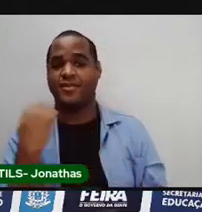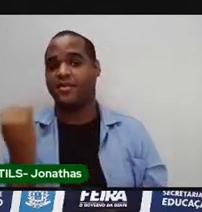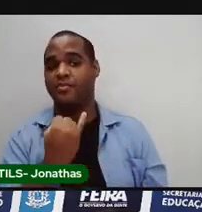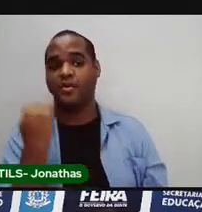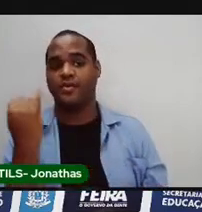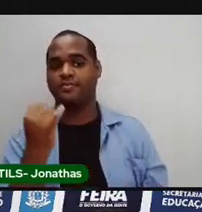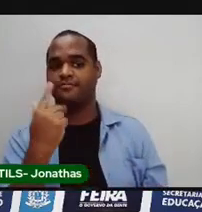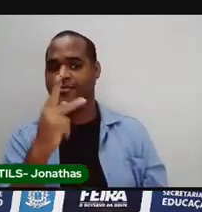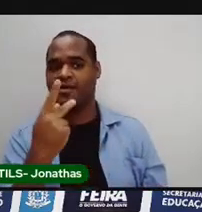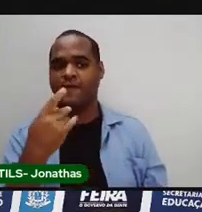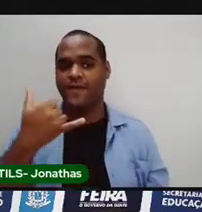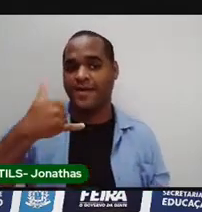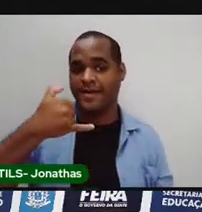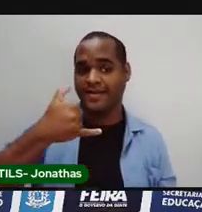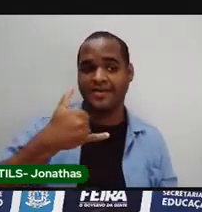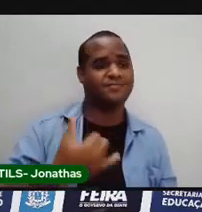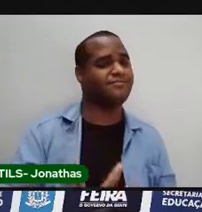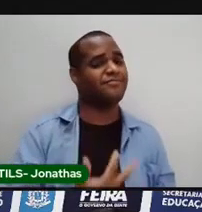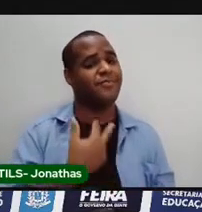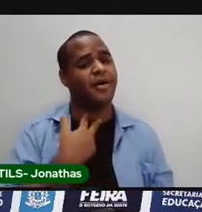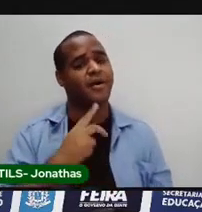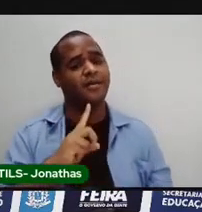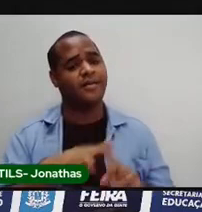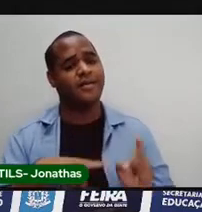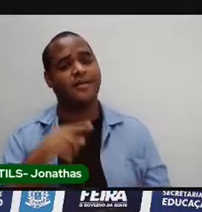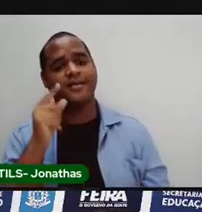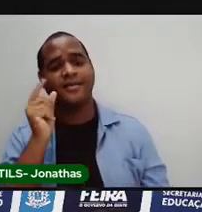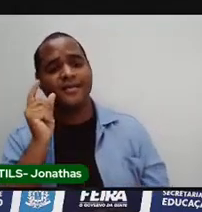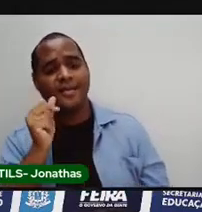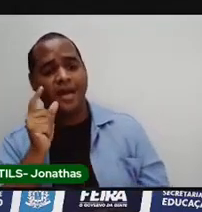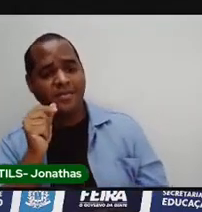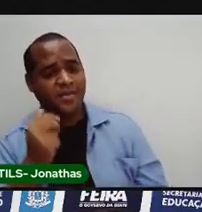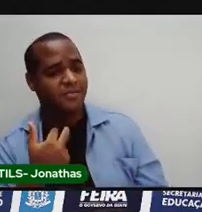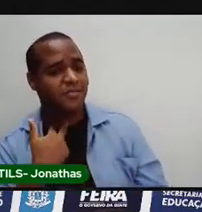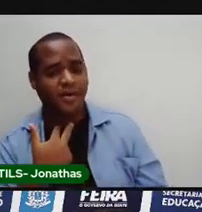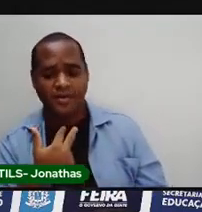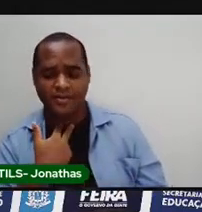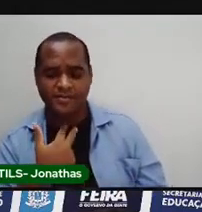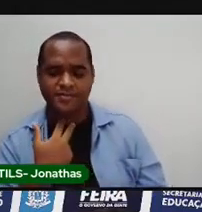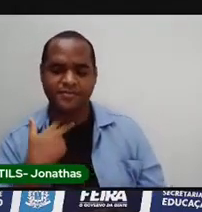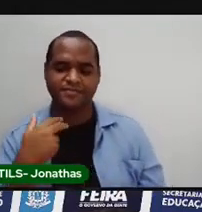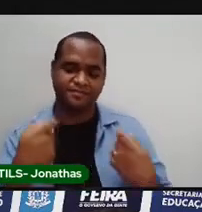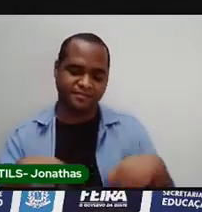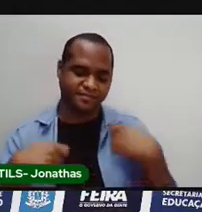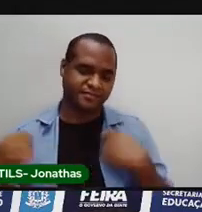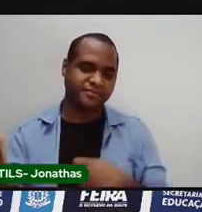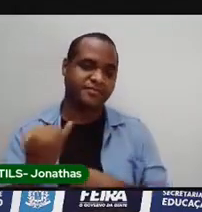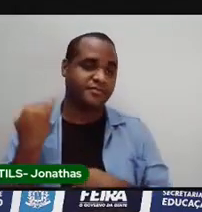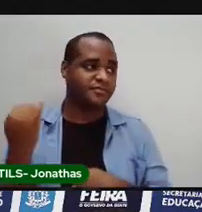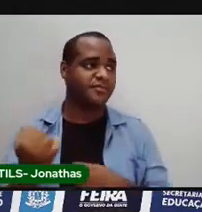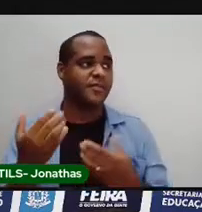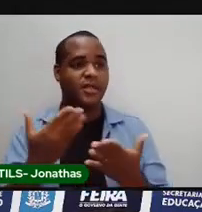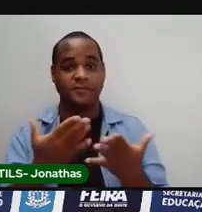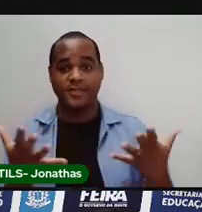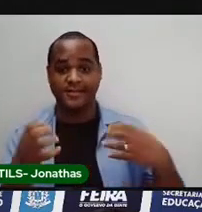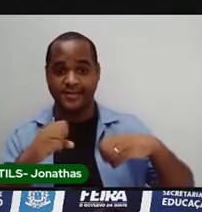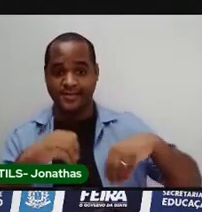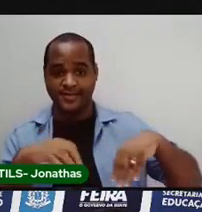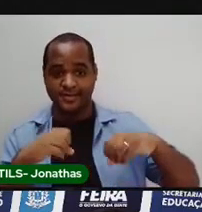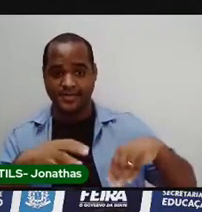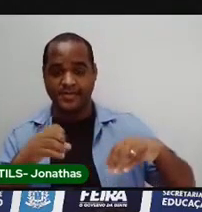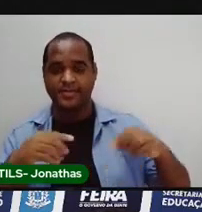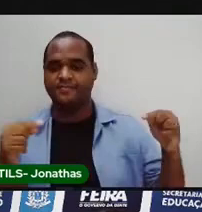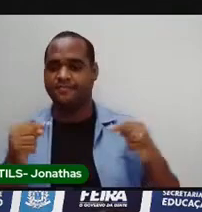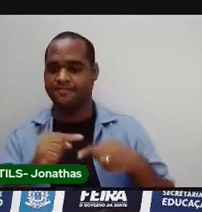Não pode riscar de caneta. Não pode riscar de lápis. Então, nessa atividade, você vai